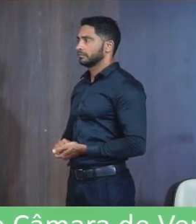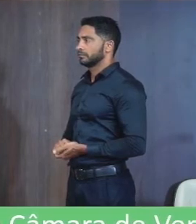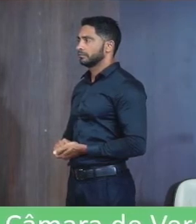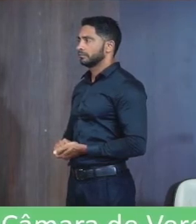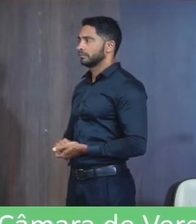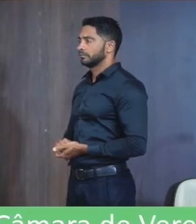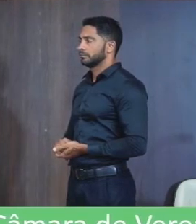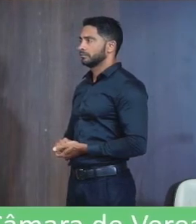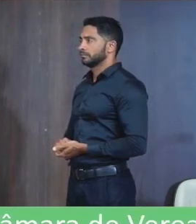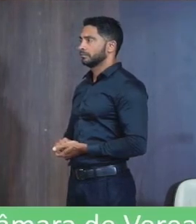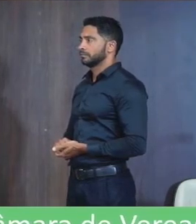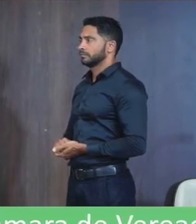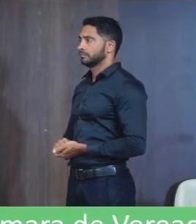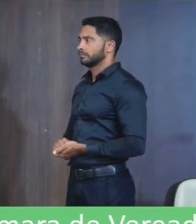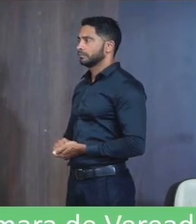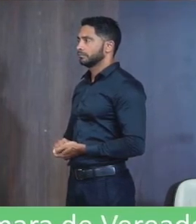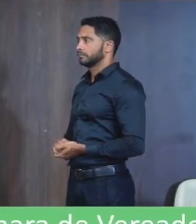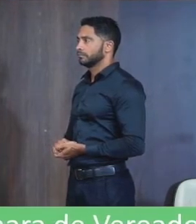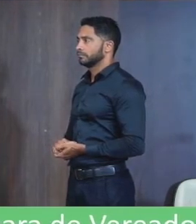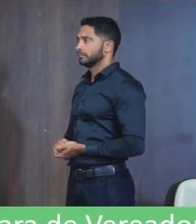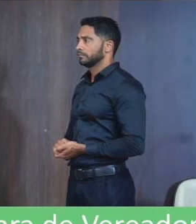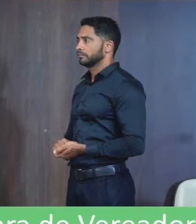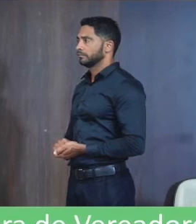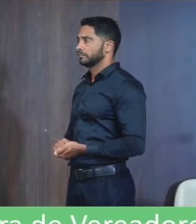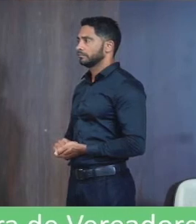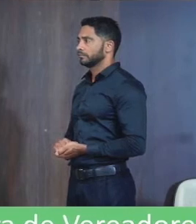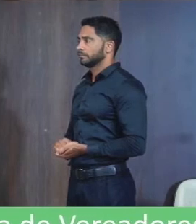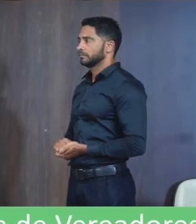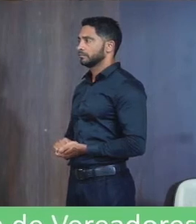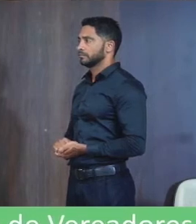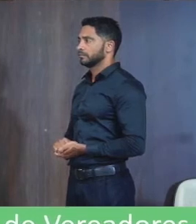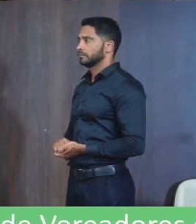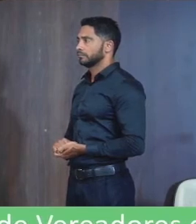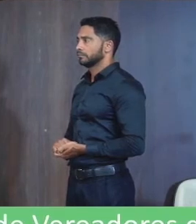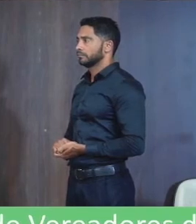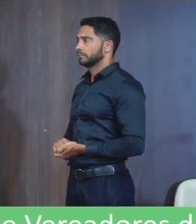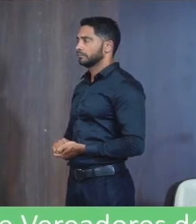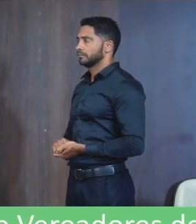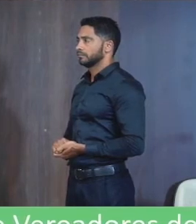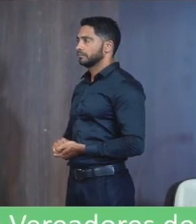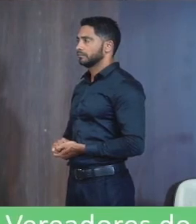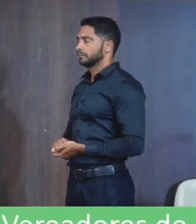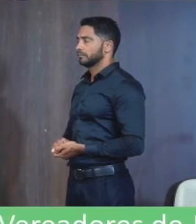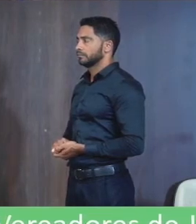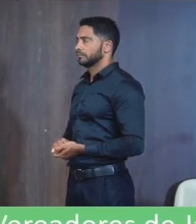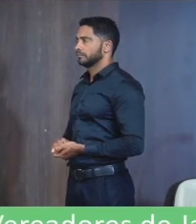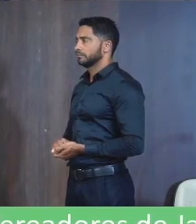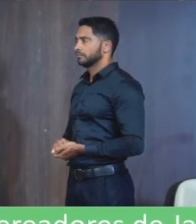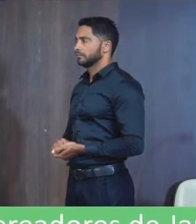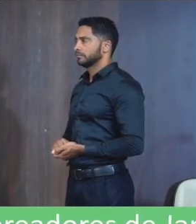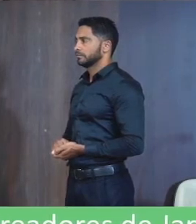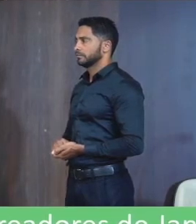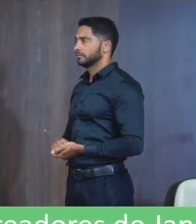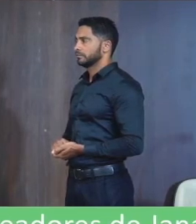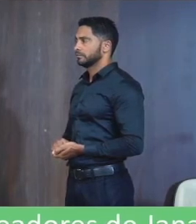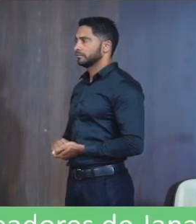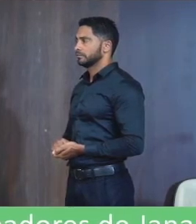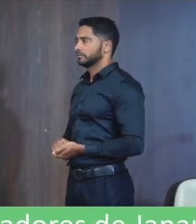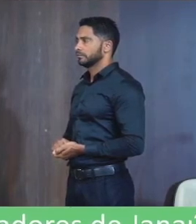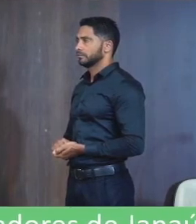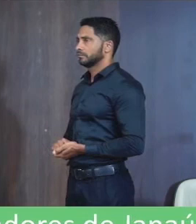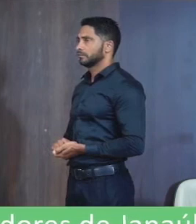Dos instantes Tal como o bairro Se estende plenamente Quero